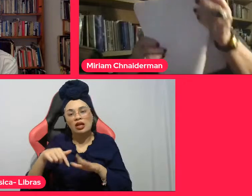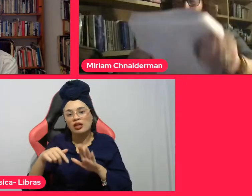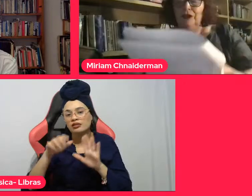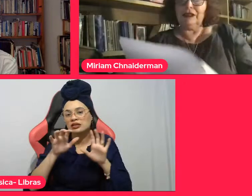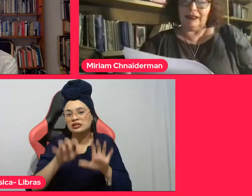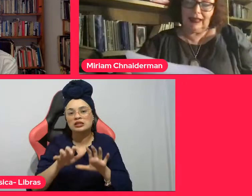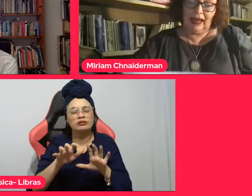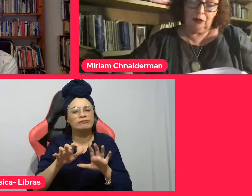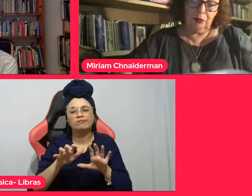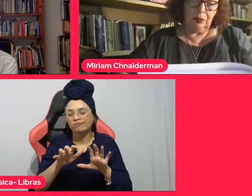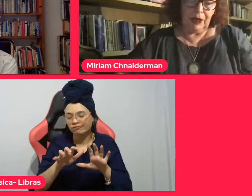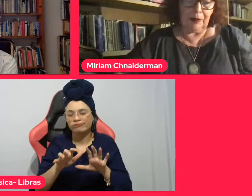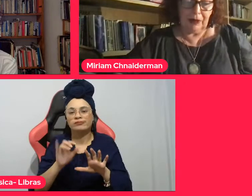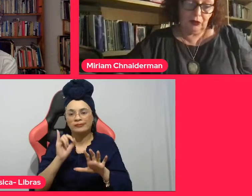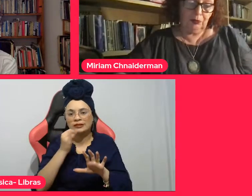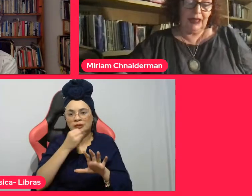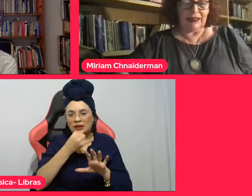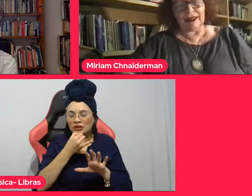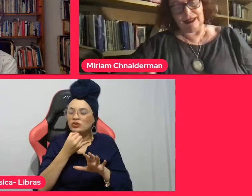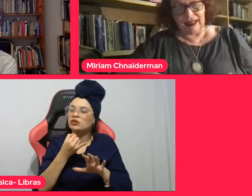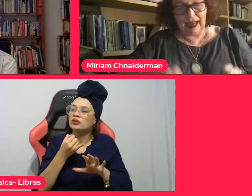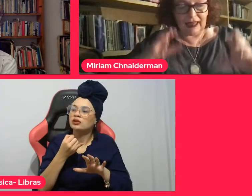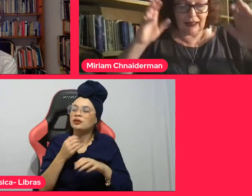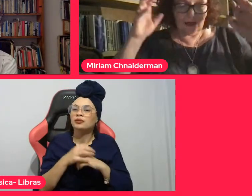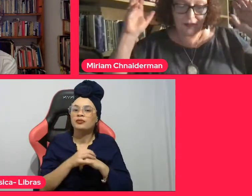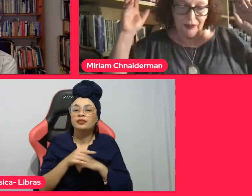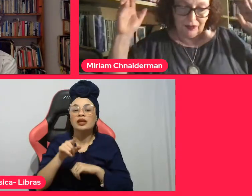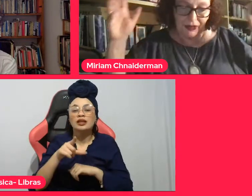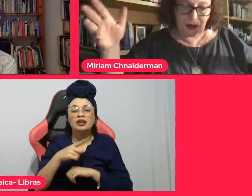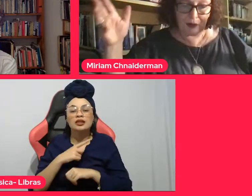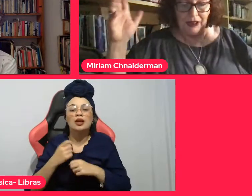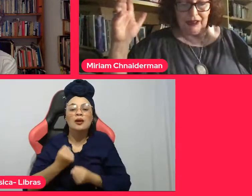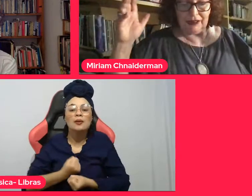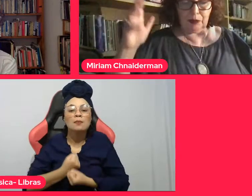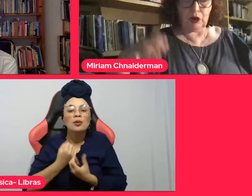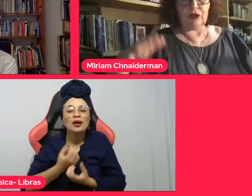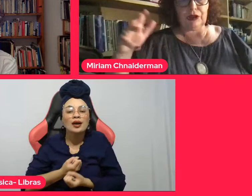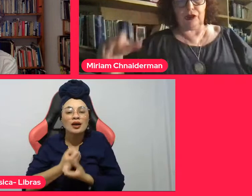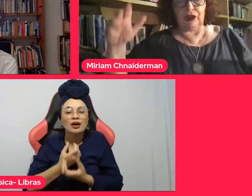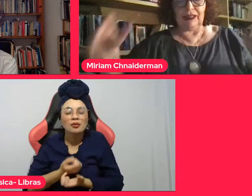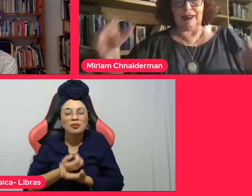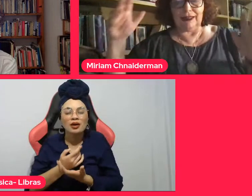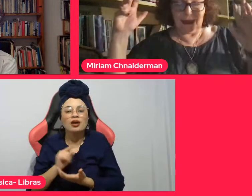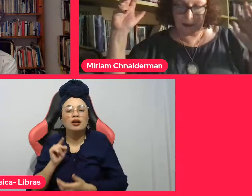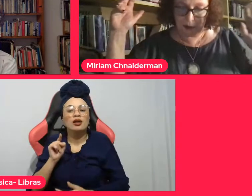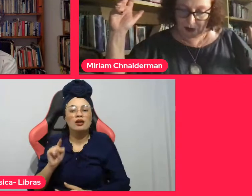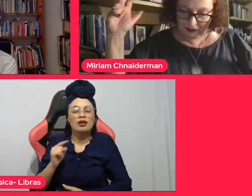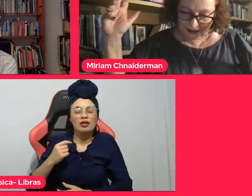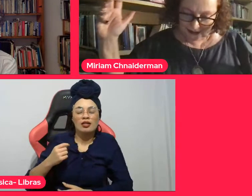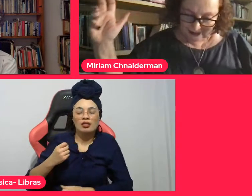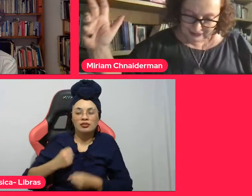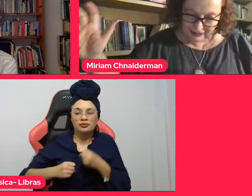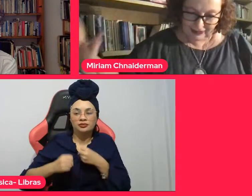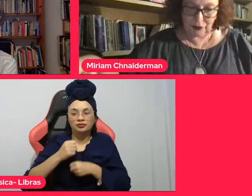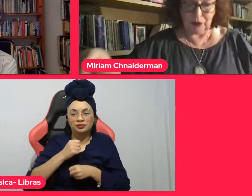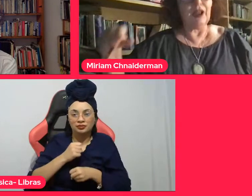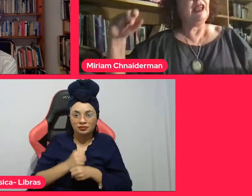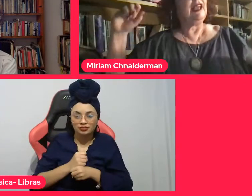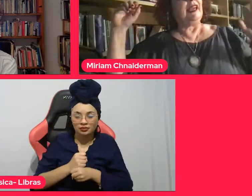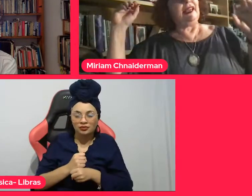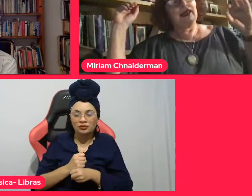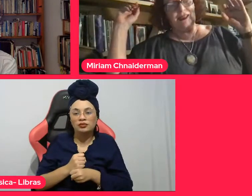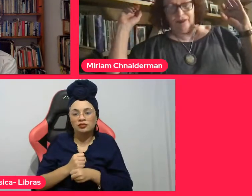eu vou citar um poema do Blair Sandrard que viveu de 1887 a 1961.